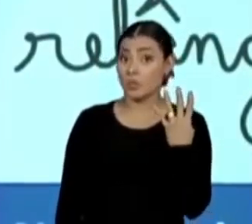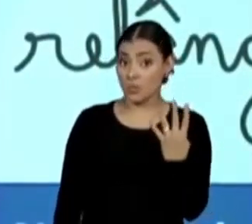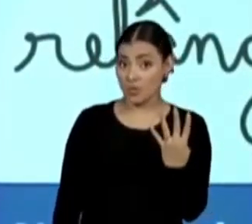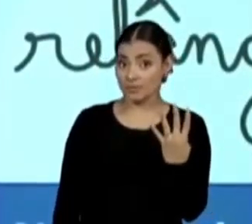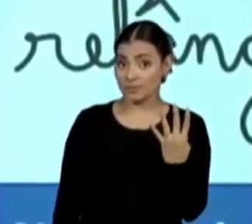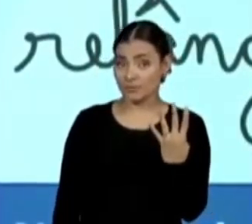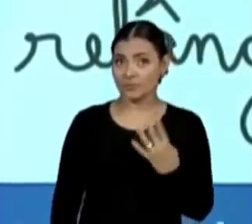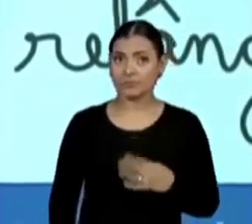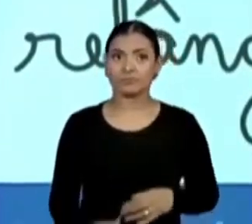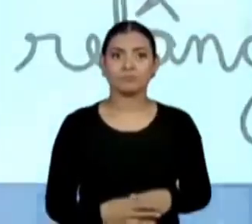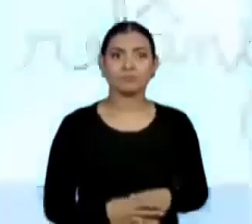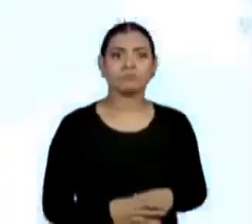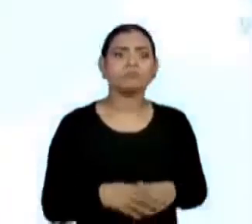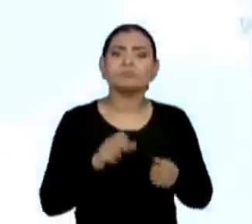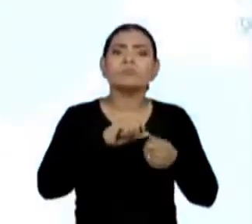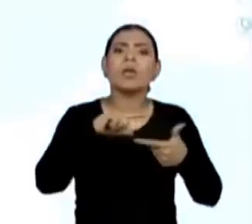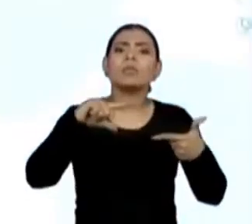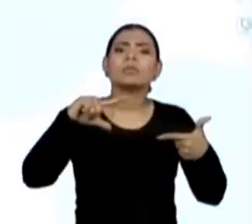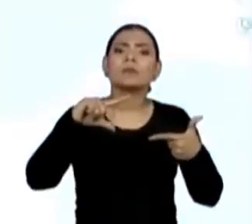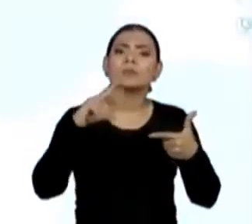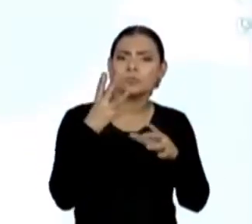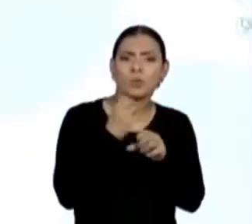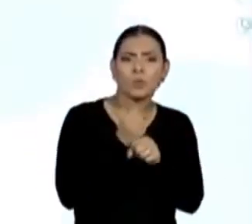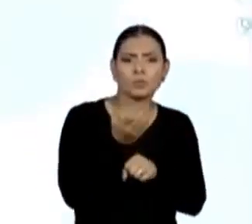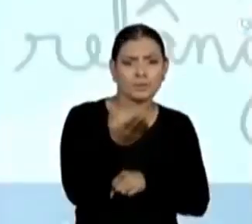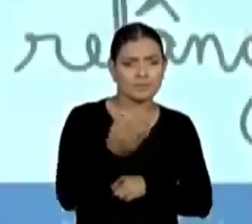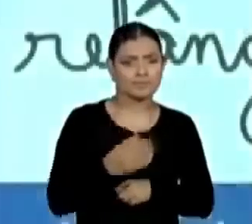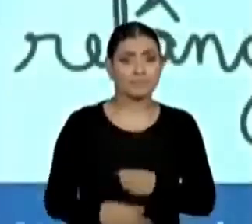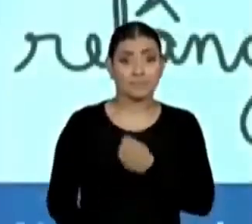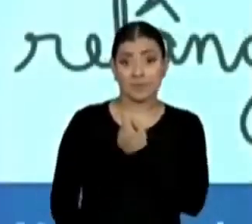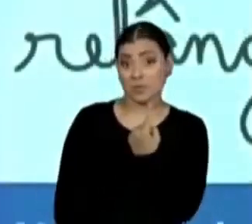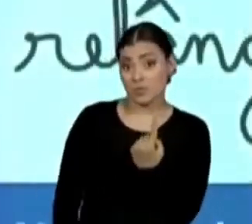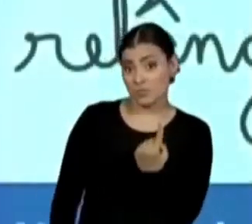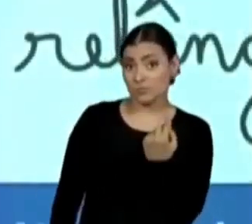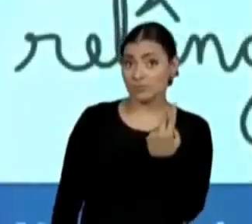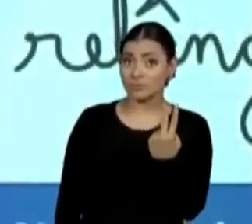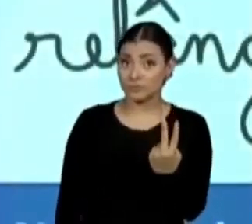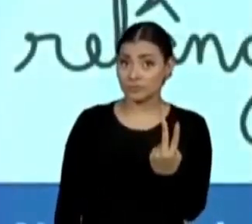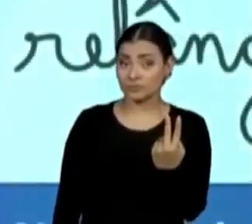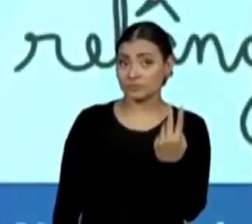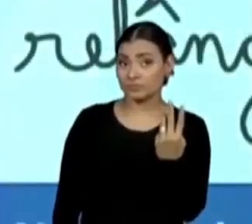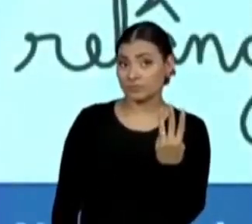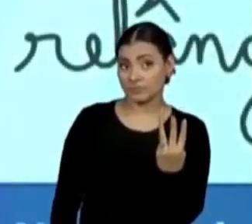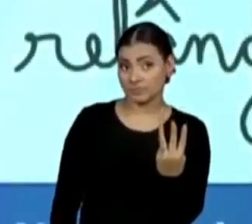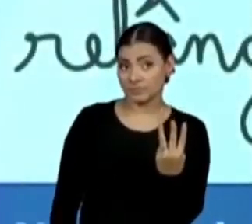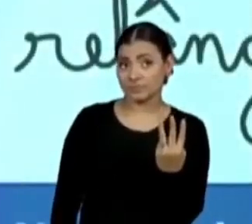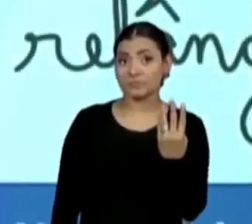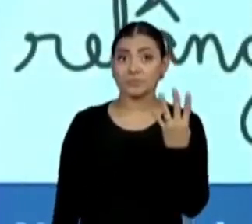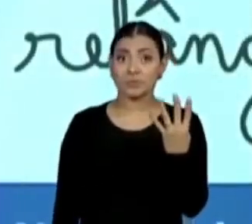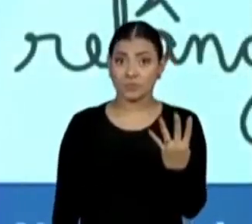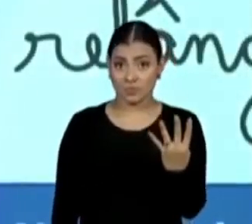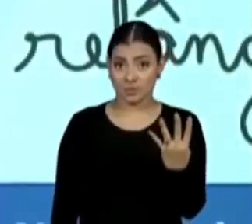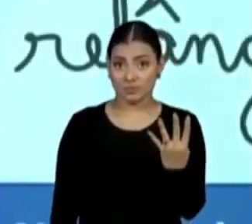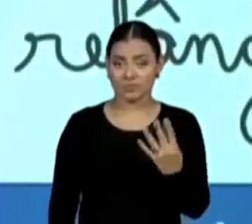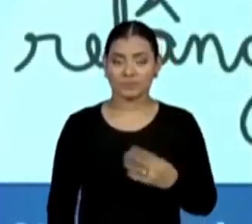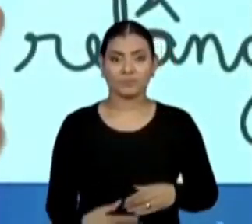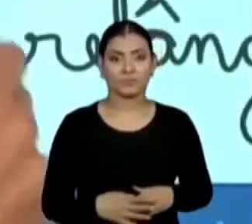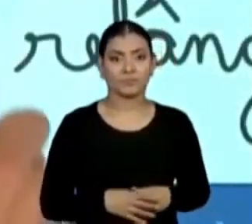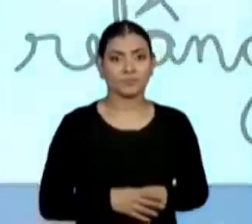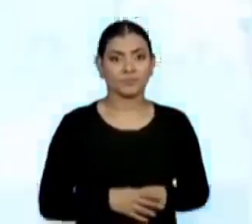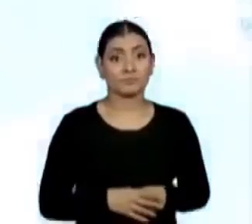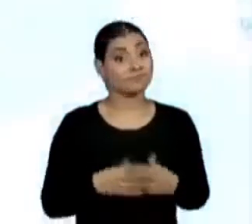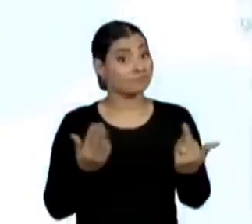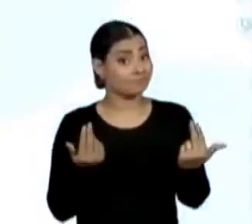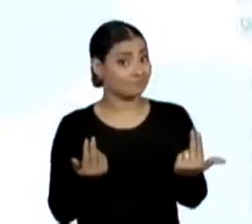quatro, e no retângulo, vamos contar, um, dois, três, quatro,